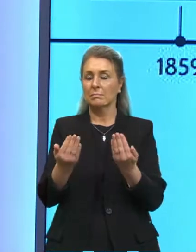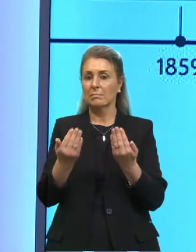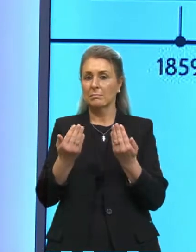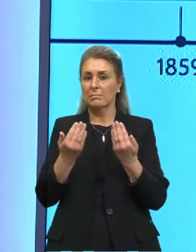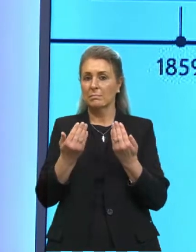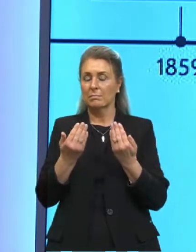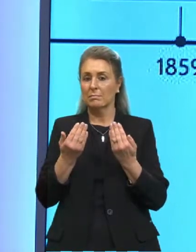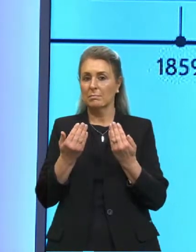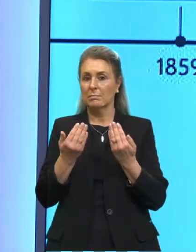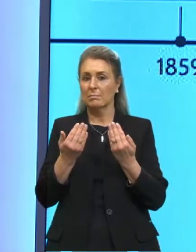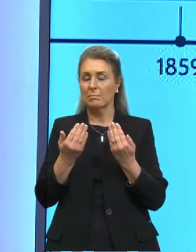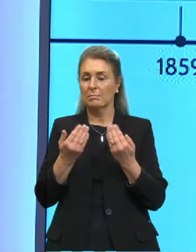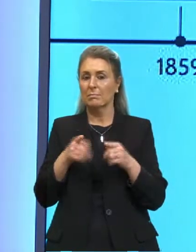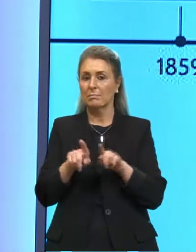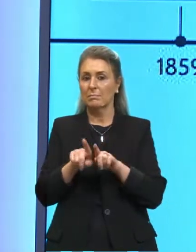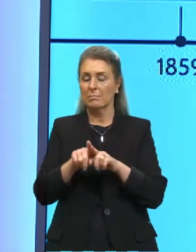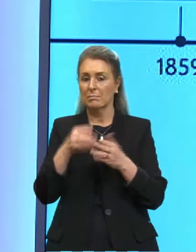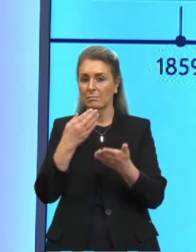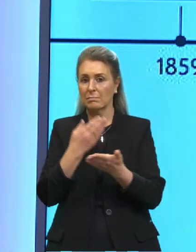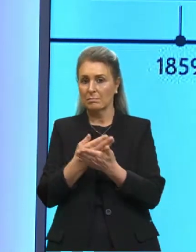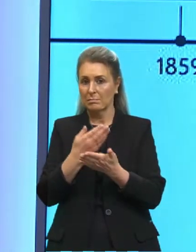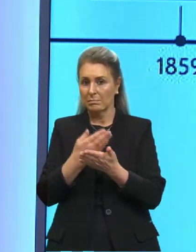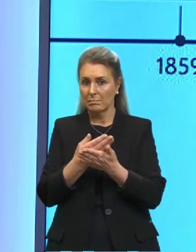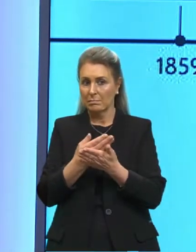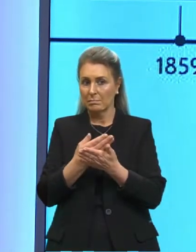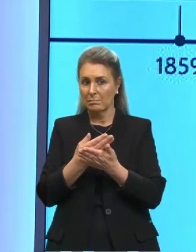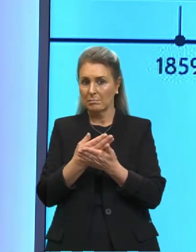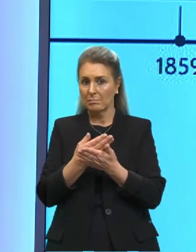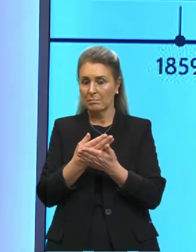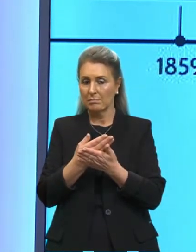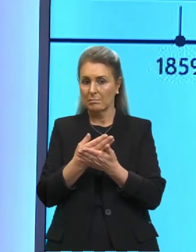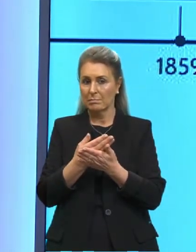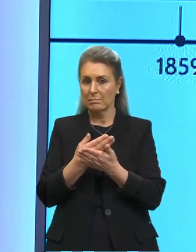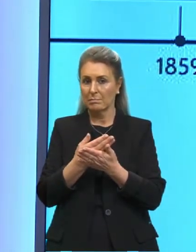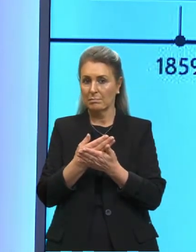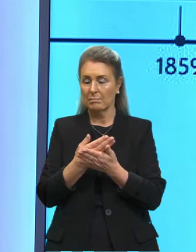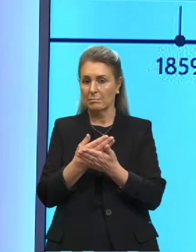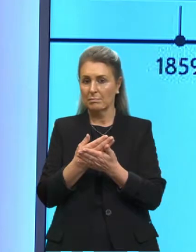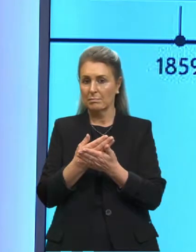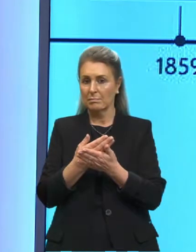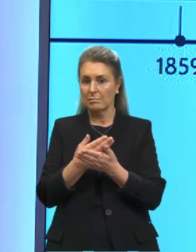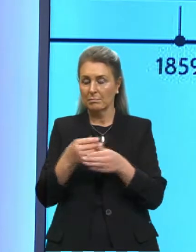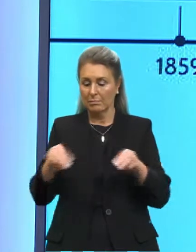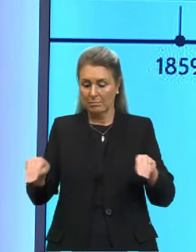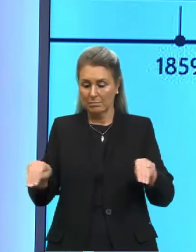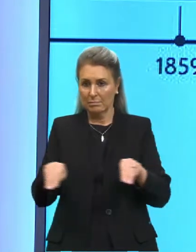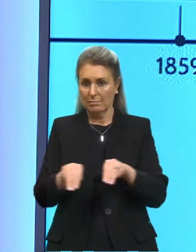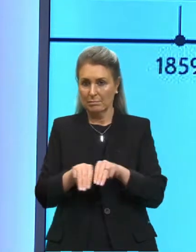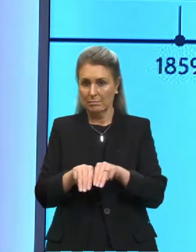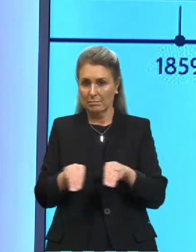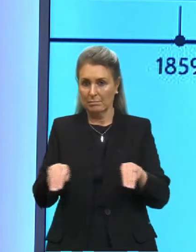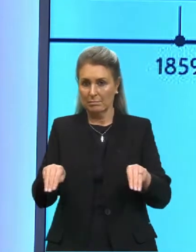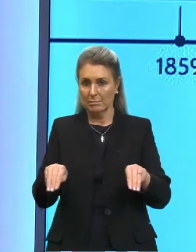estudos do campo eletromagnético, certo?